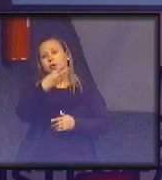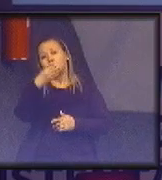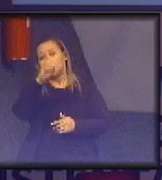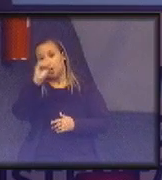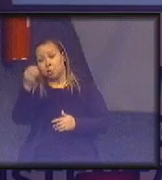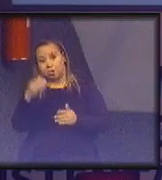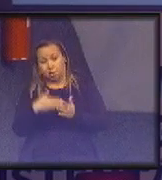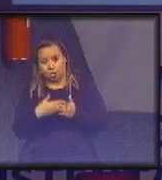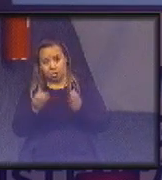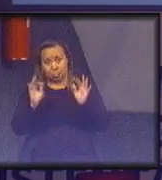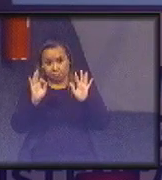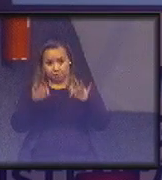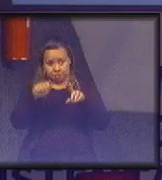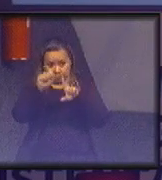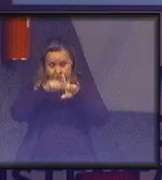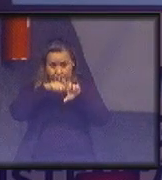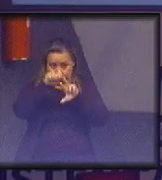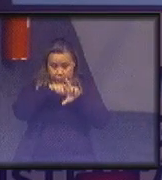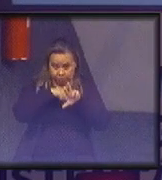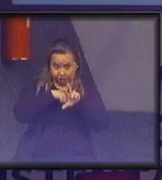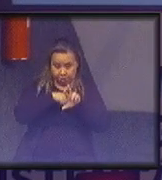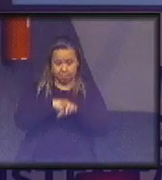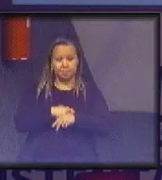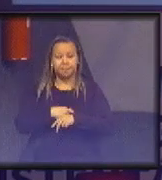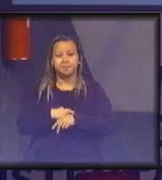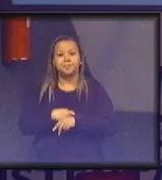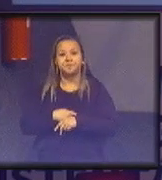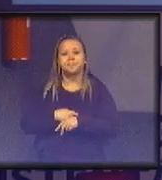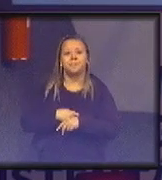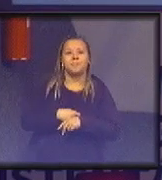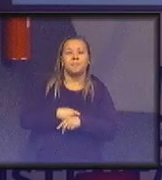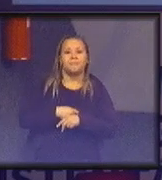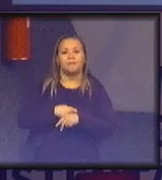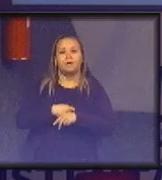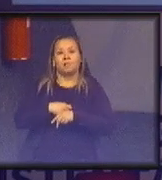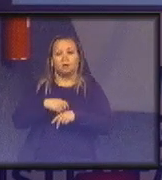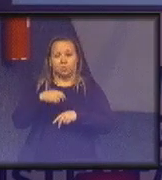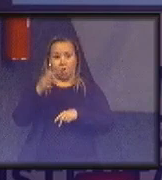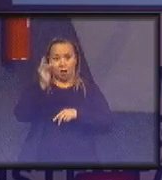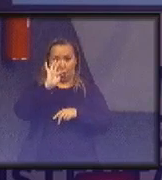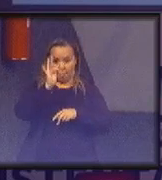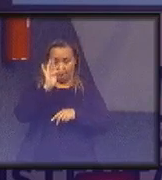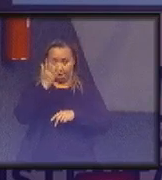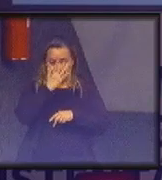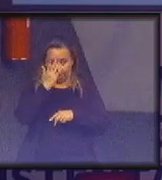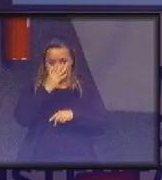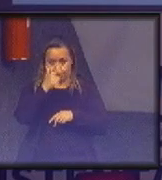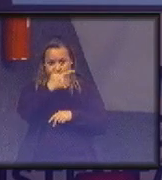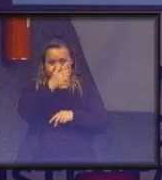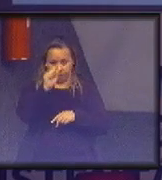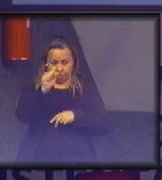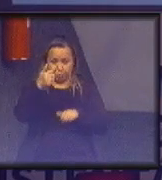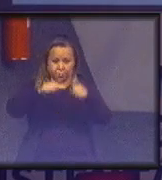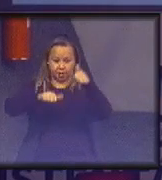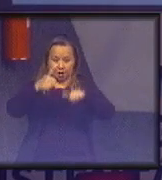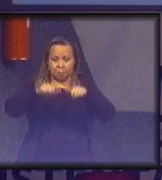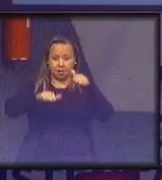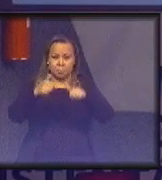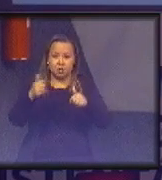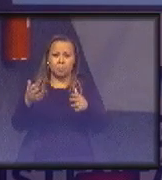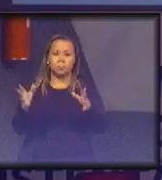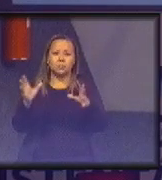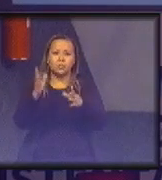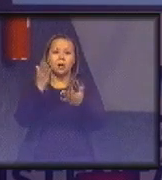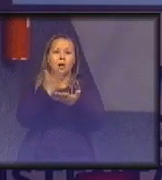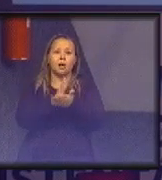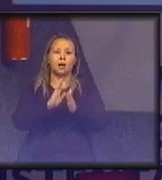terminou, e os dados anuais até 28 de fevereiro. E a avaliação fecha em 30 de, são os dados enviados